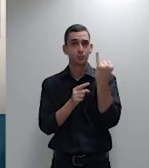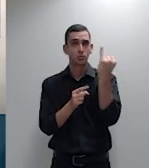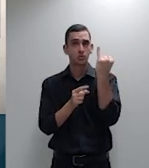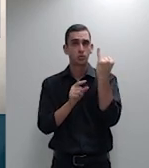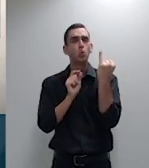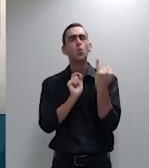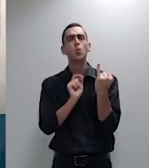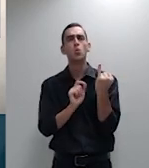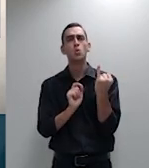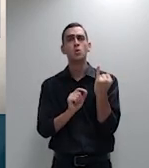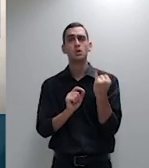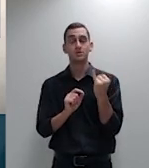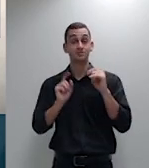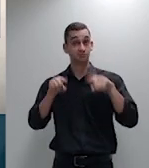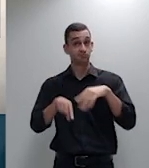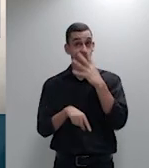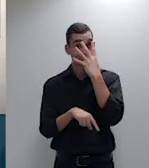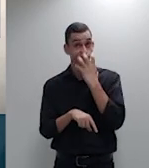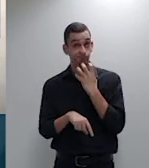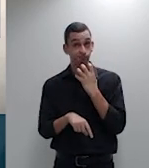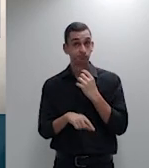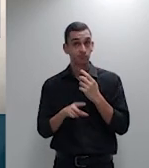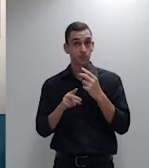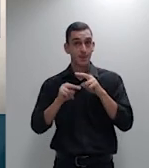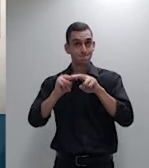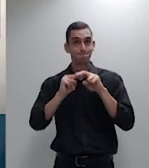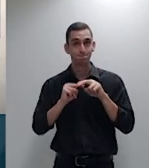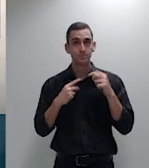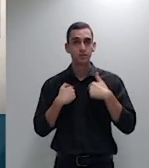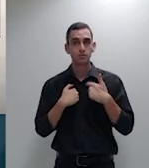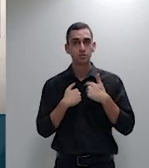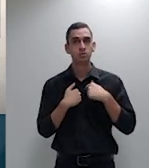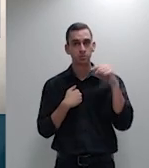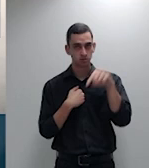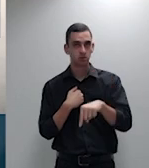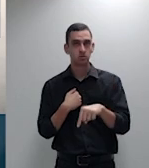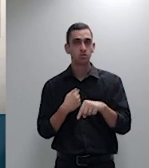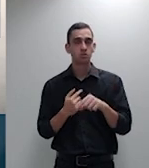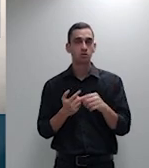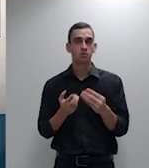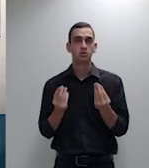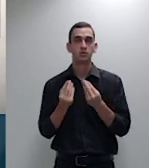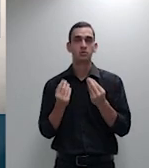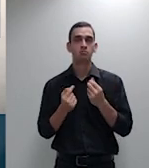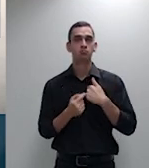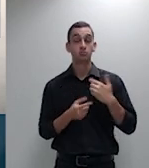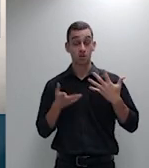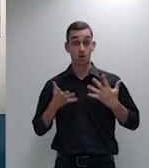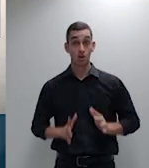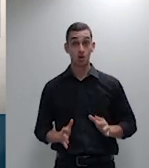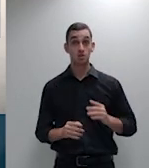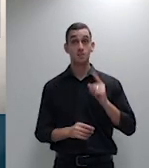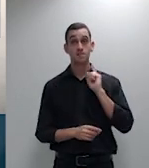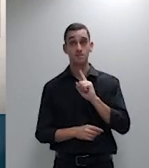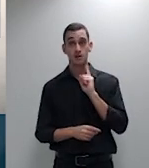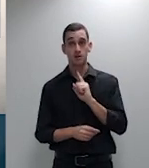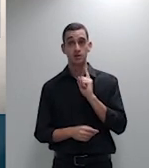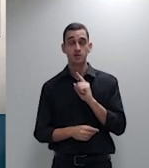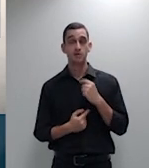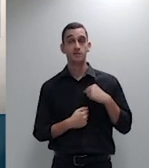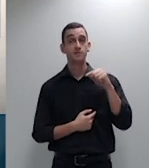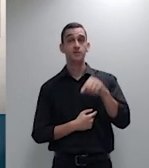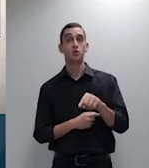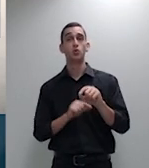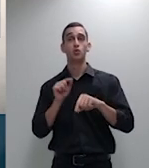sério por isso que eu perco a minha têmpera de pessoa descendente de Minas Gerais é que aqui o Tribunal de Contas da